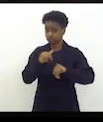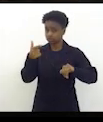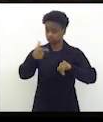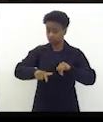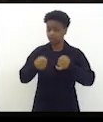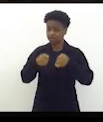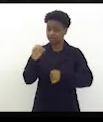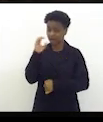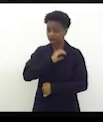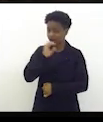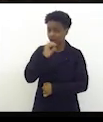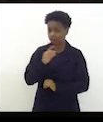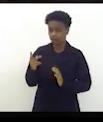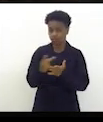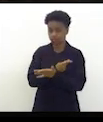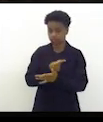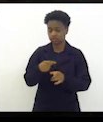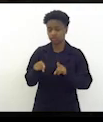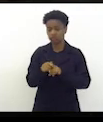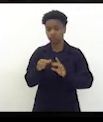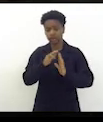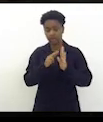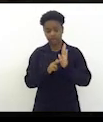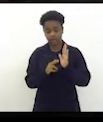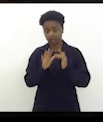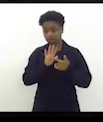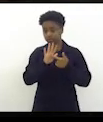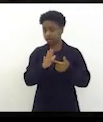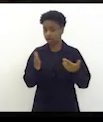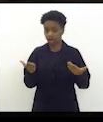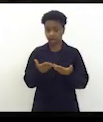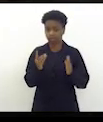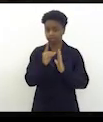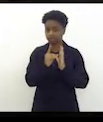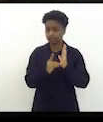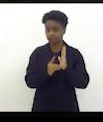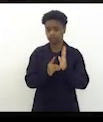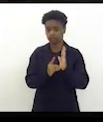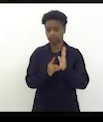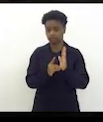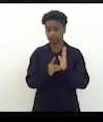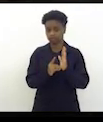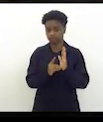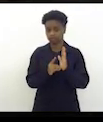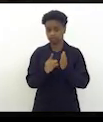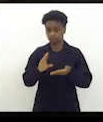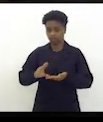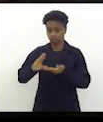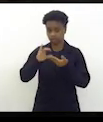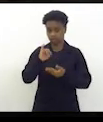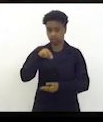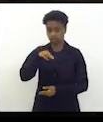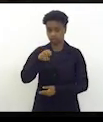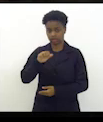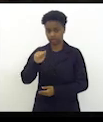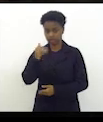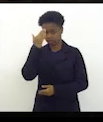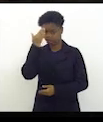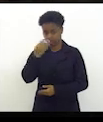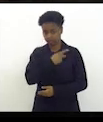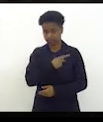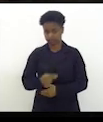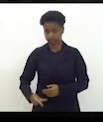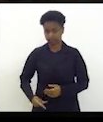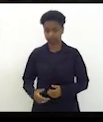ser de imediato a regulamentação desse decreto pelo conselho do INEA e muito obrigado senhor